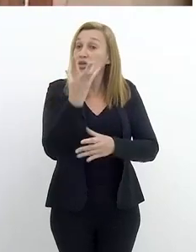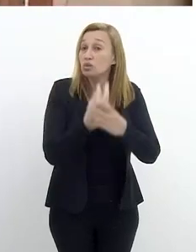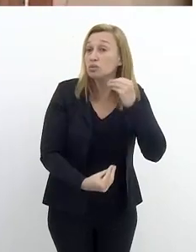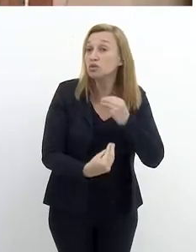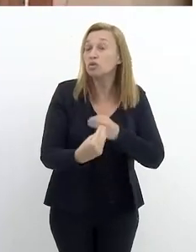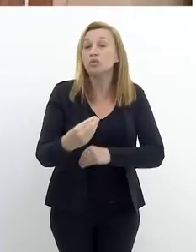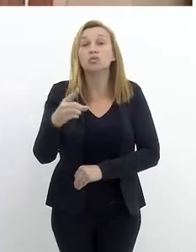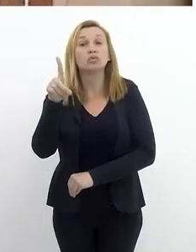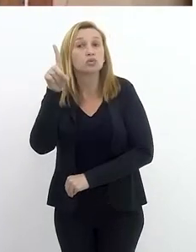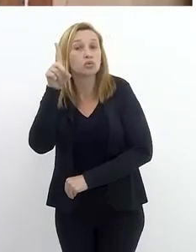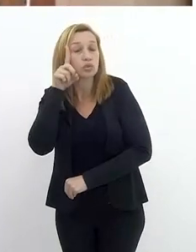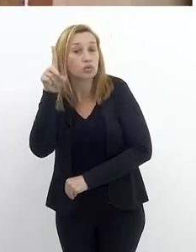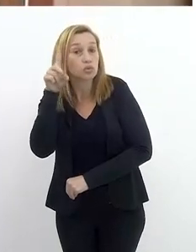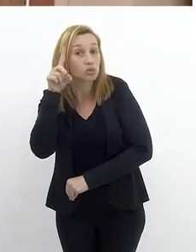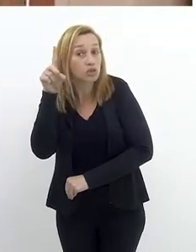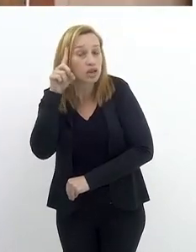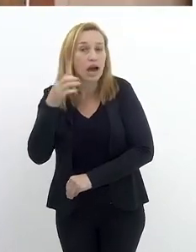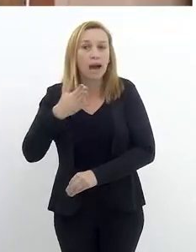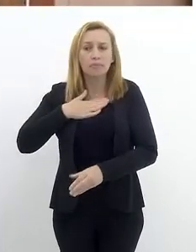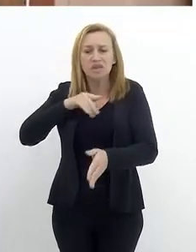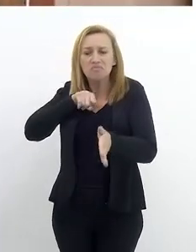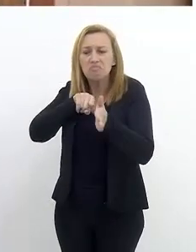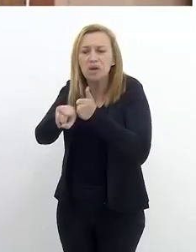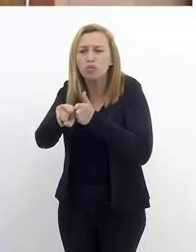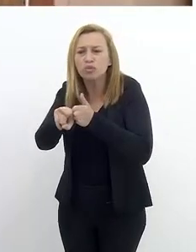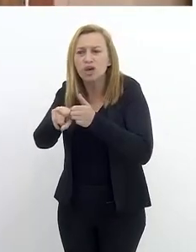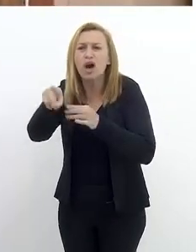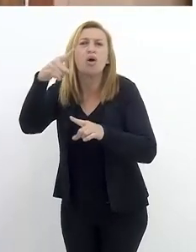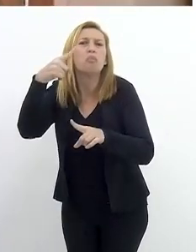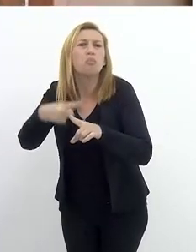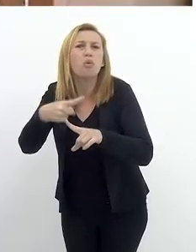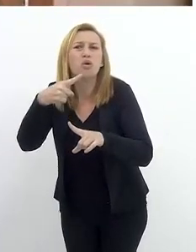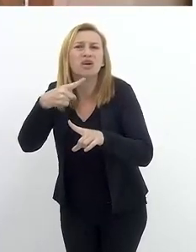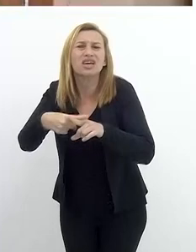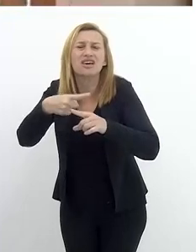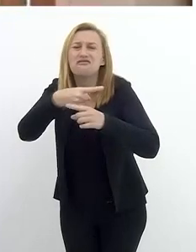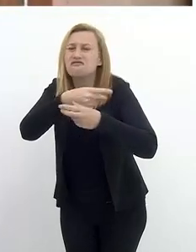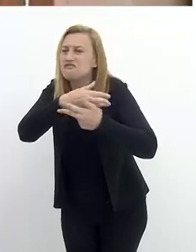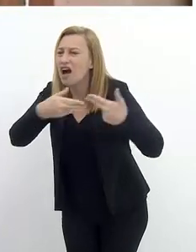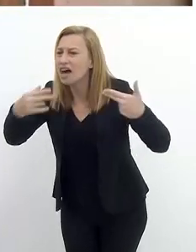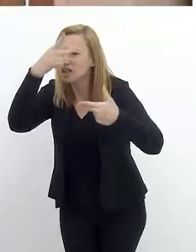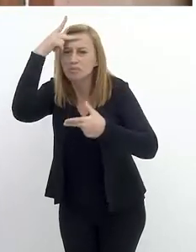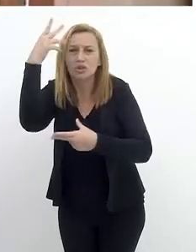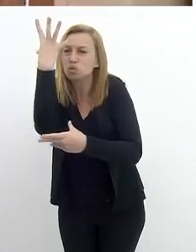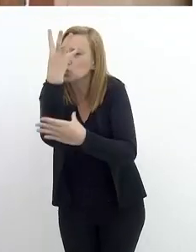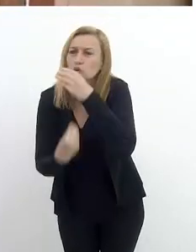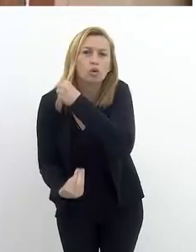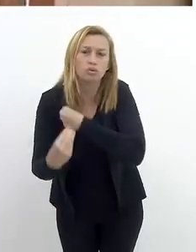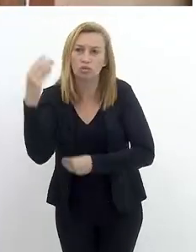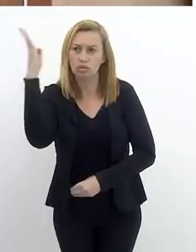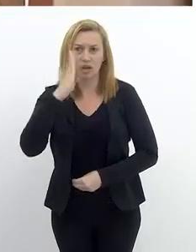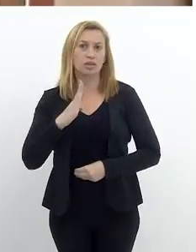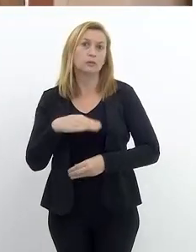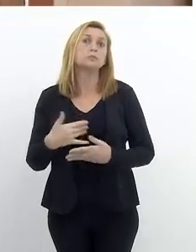A minha pergunta é, por que tanta gente desaparece-se no Brasil?